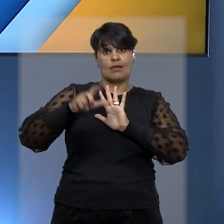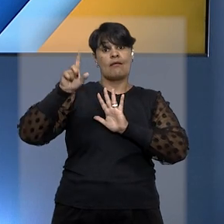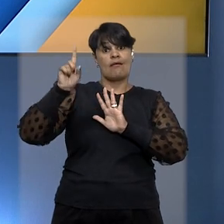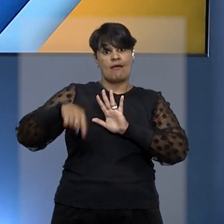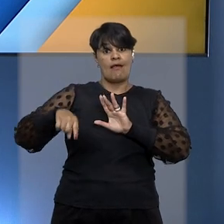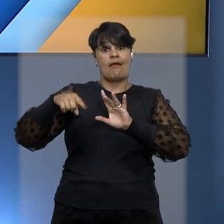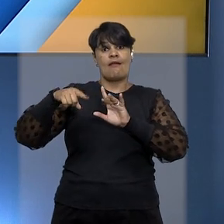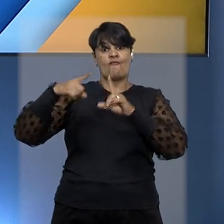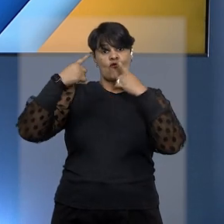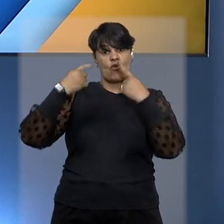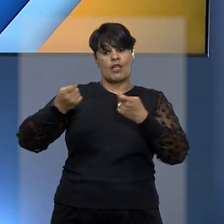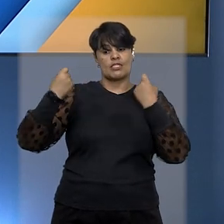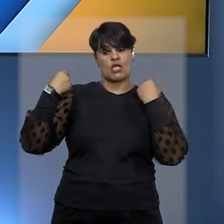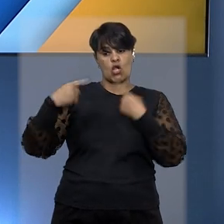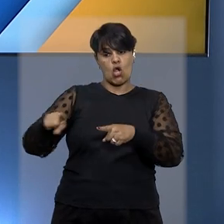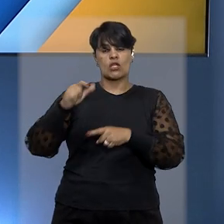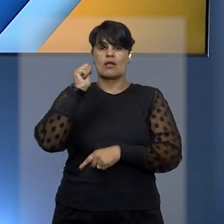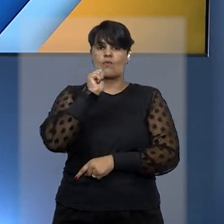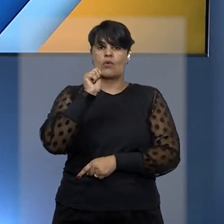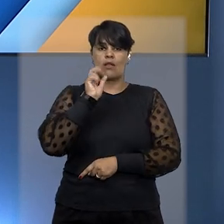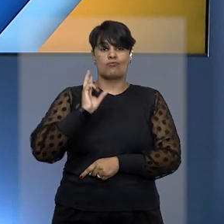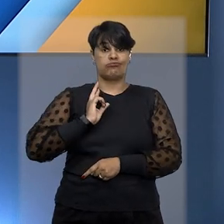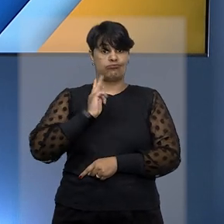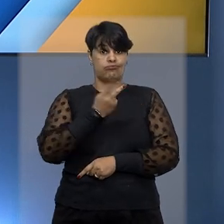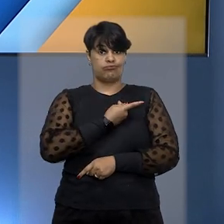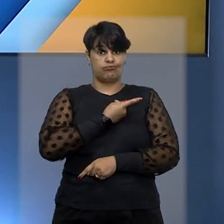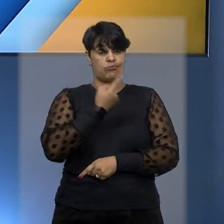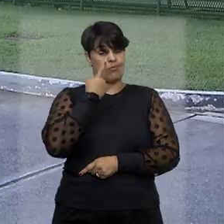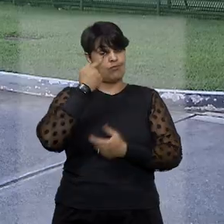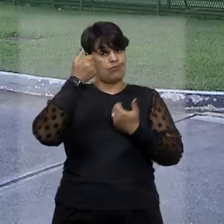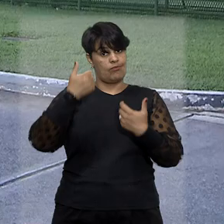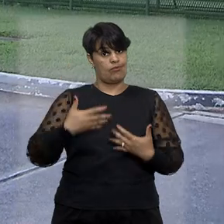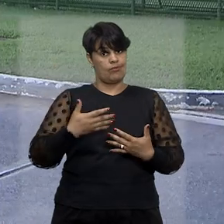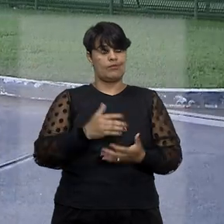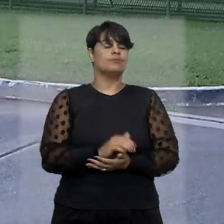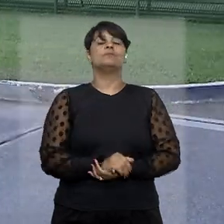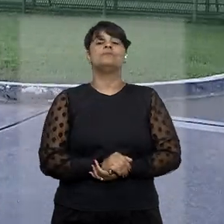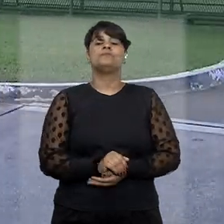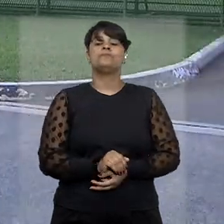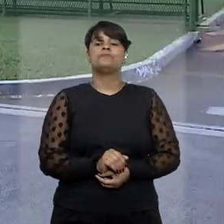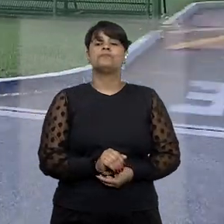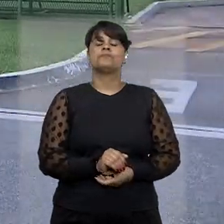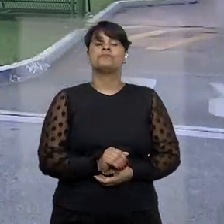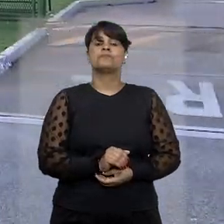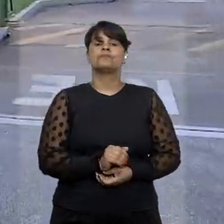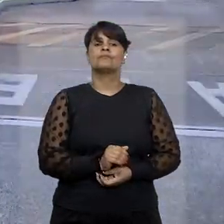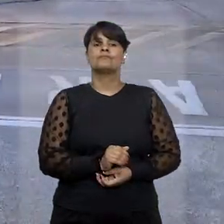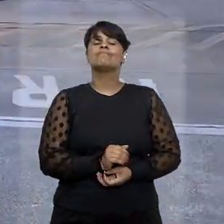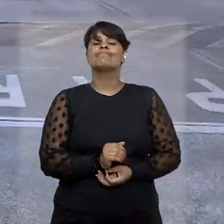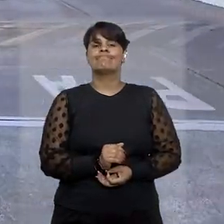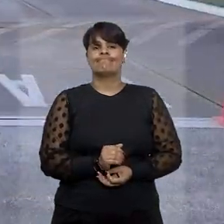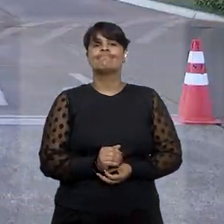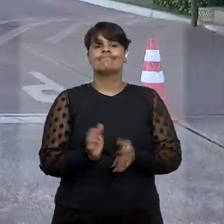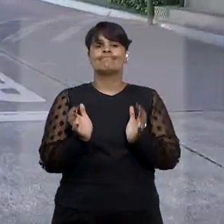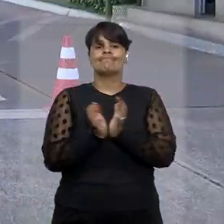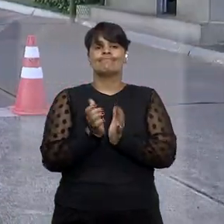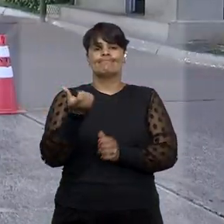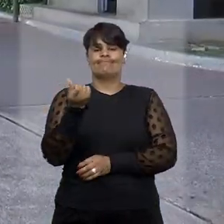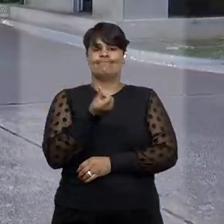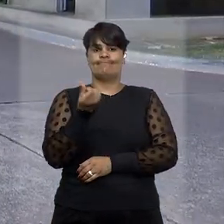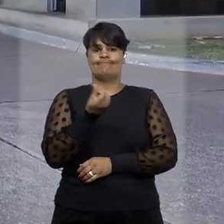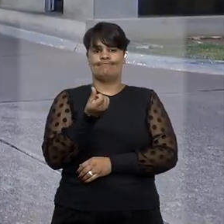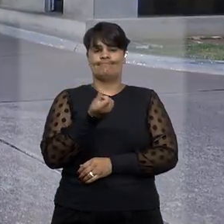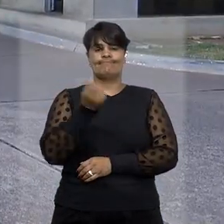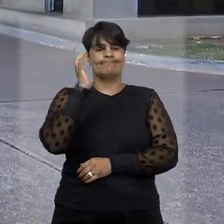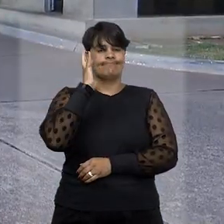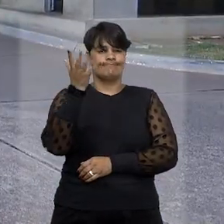contra mulher transexual. Entenda. Por unanimidade, a sexta turma do STJ considerou que,